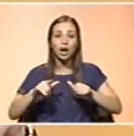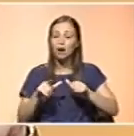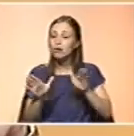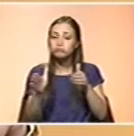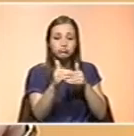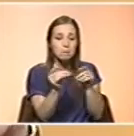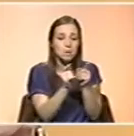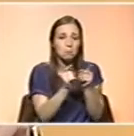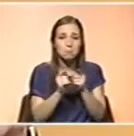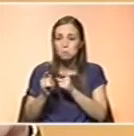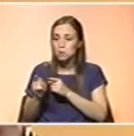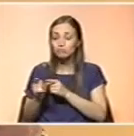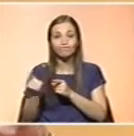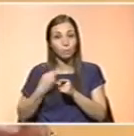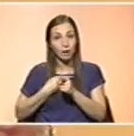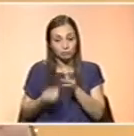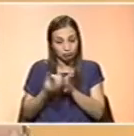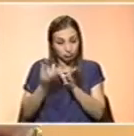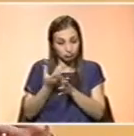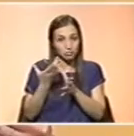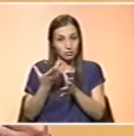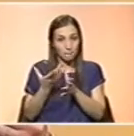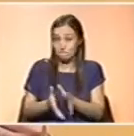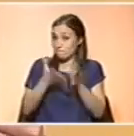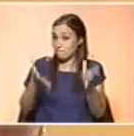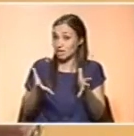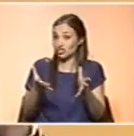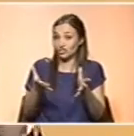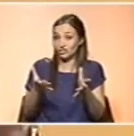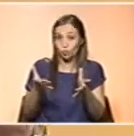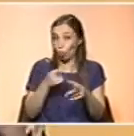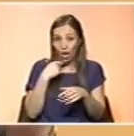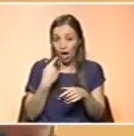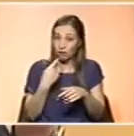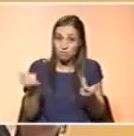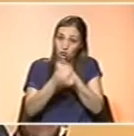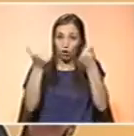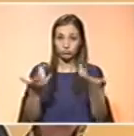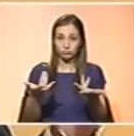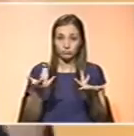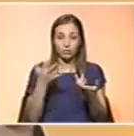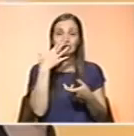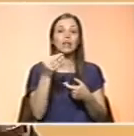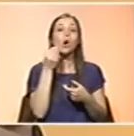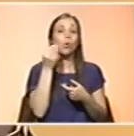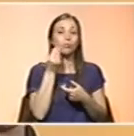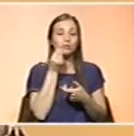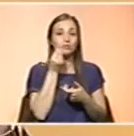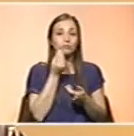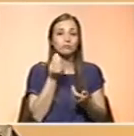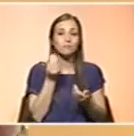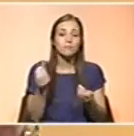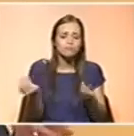produzir, se não o mesmo, pelo menos melhor. E como é que podemos produzir melhor? é tentarmos empacotar mais